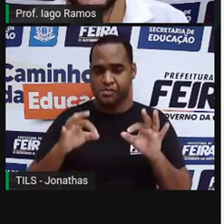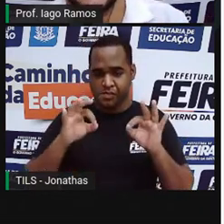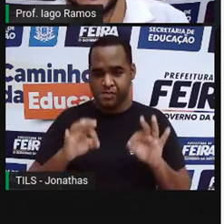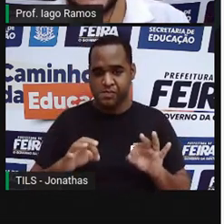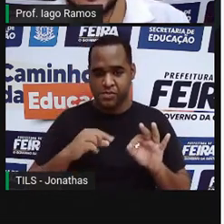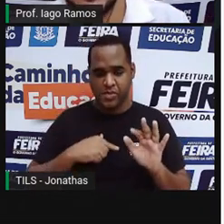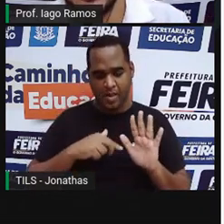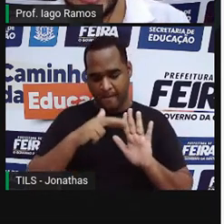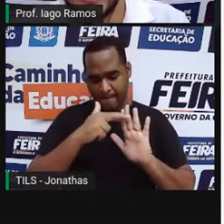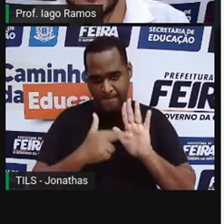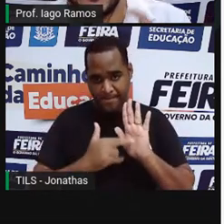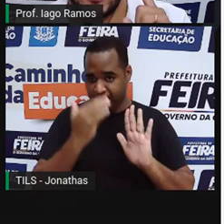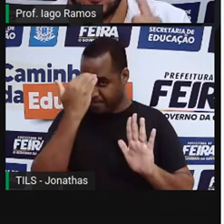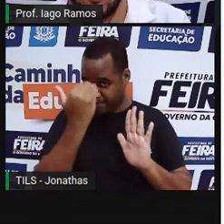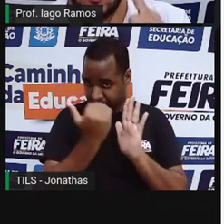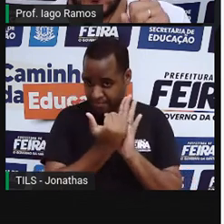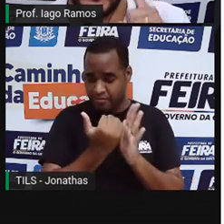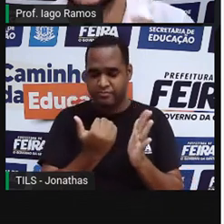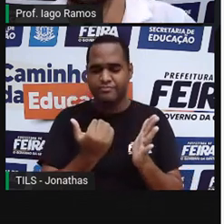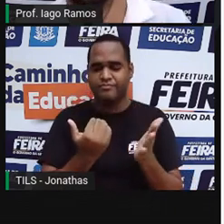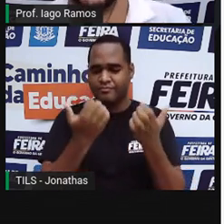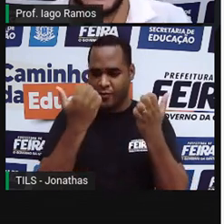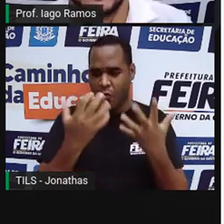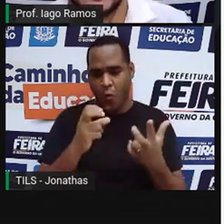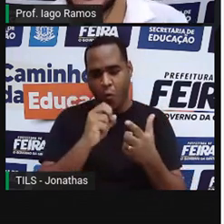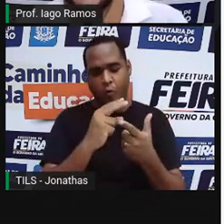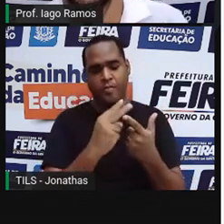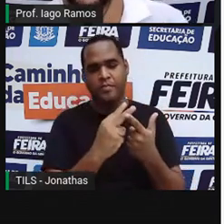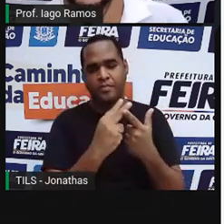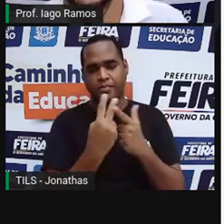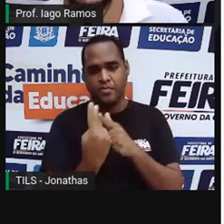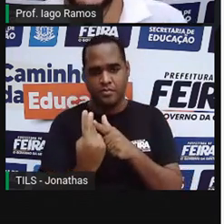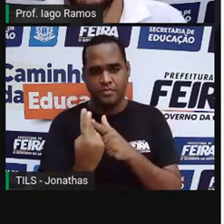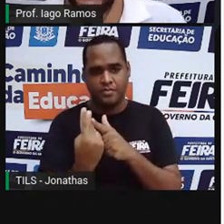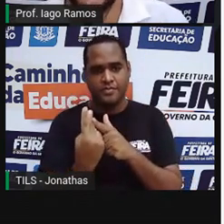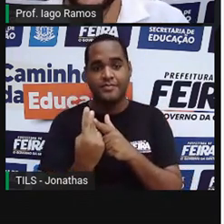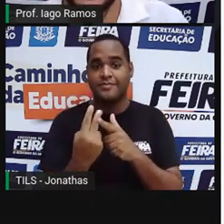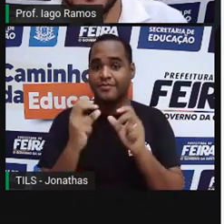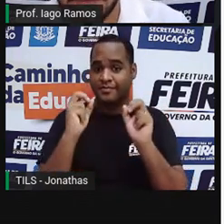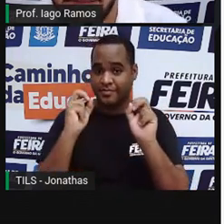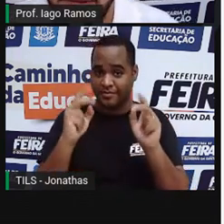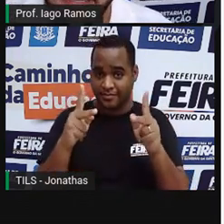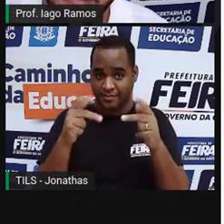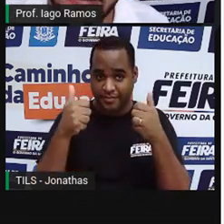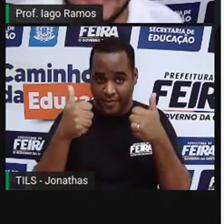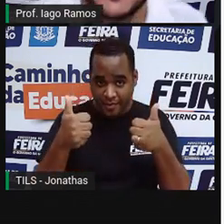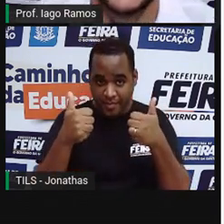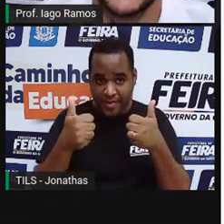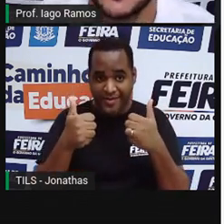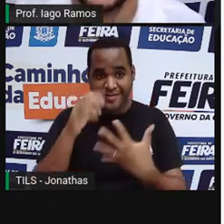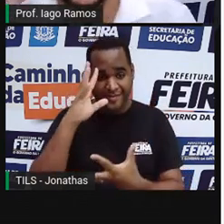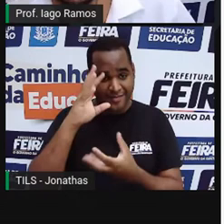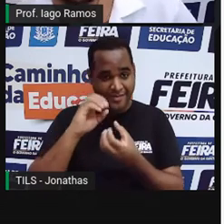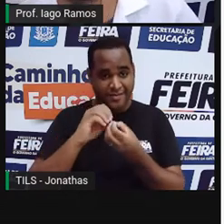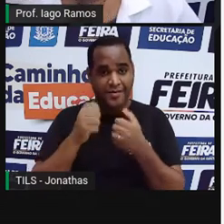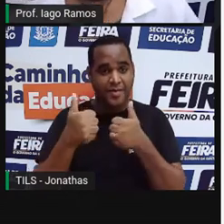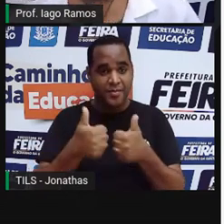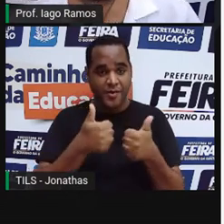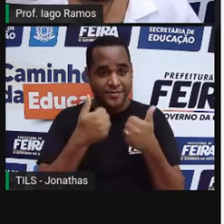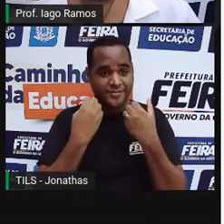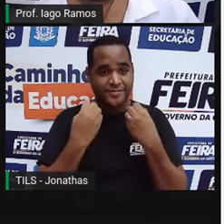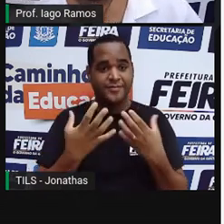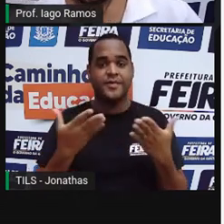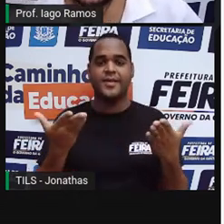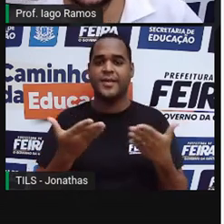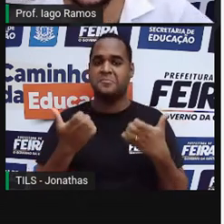a proporcionalidade direta ou inversa. Tá bom? Bacana? Bom, então,